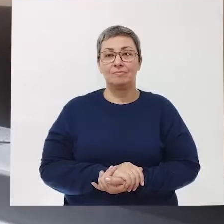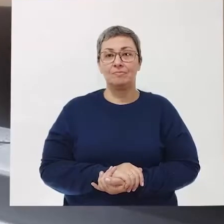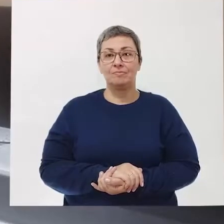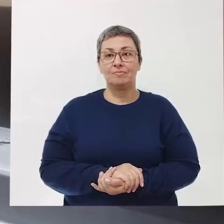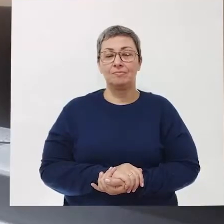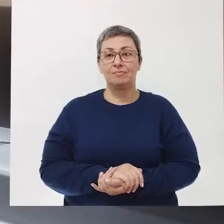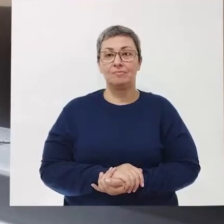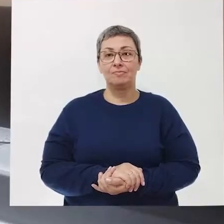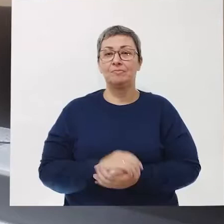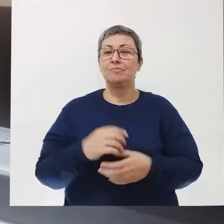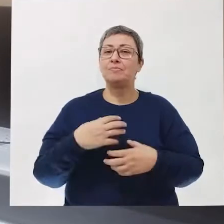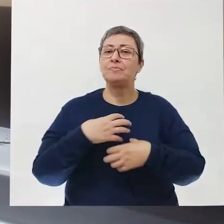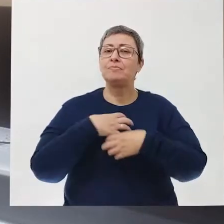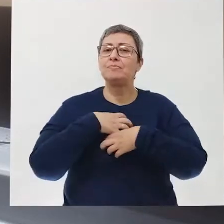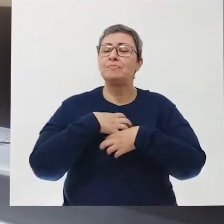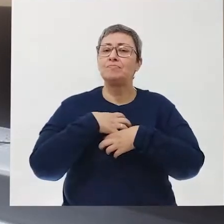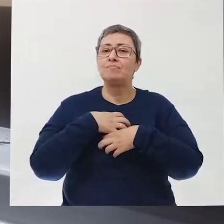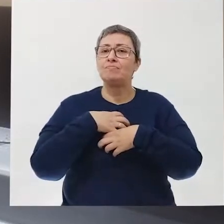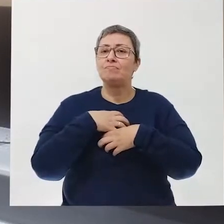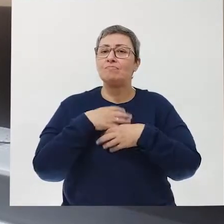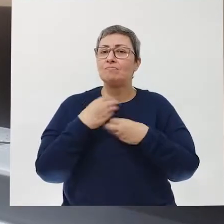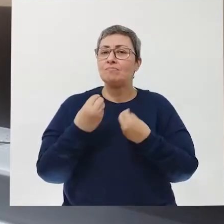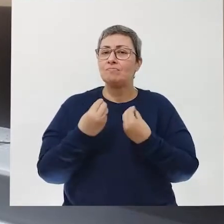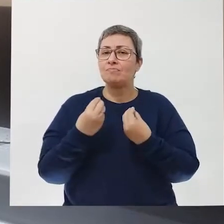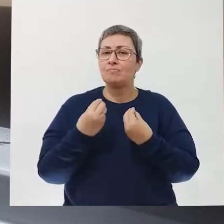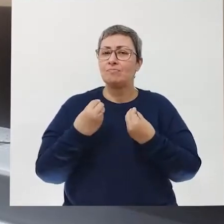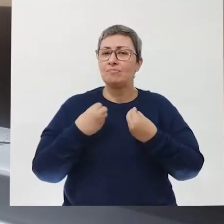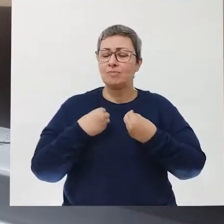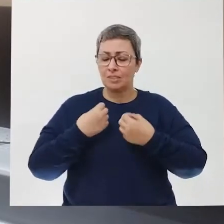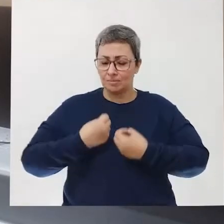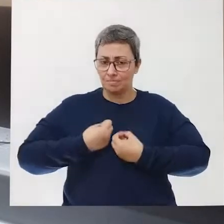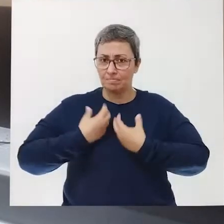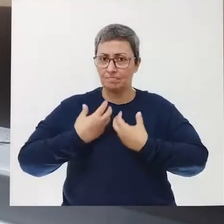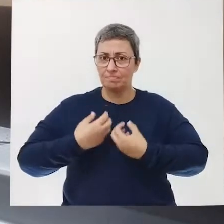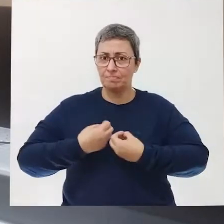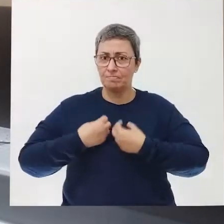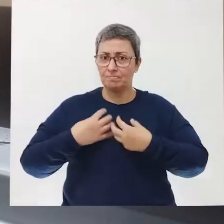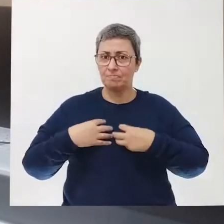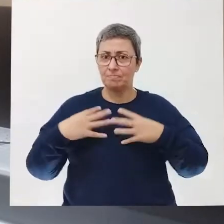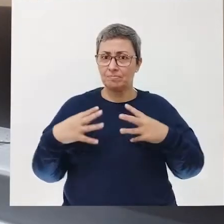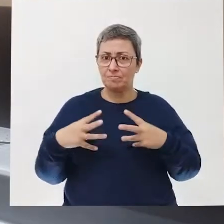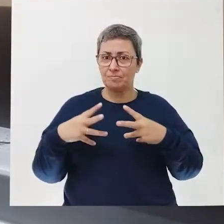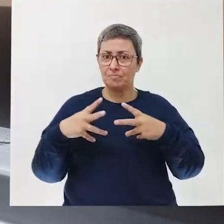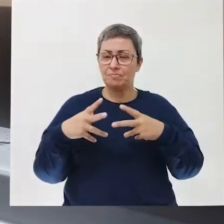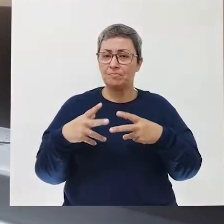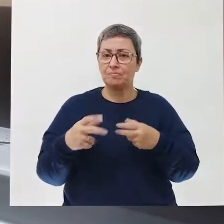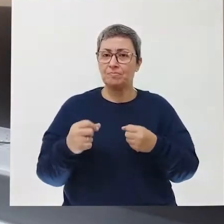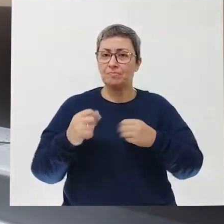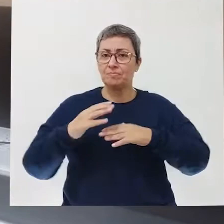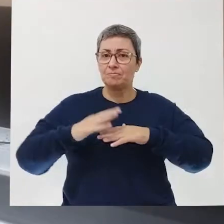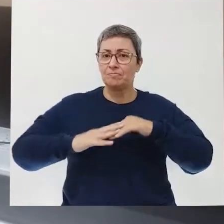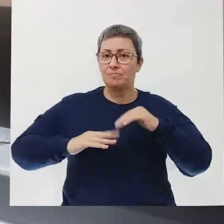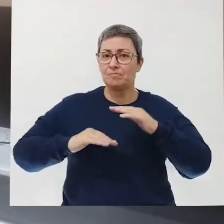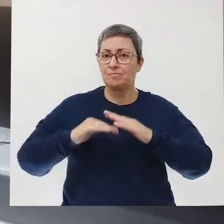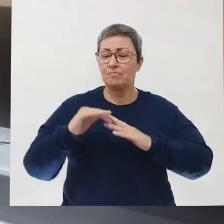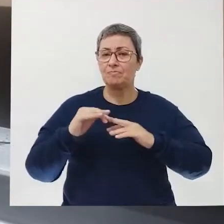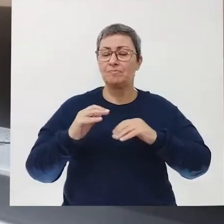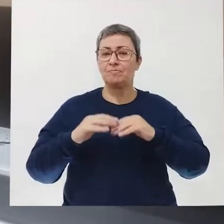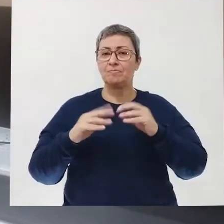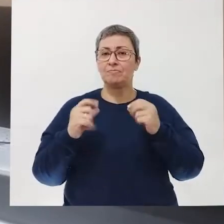Os sentimentos estão expressos em todas as nossas ações